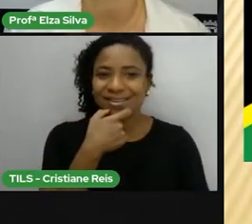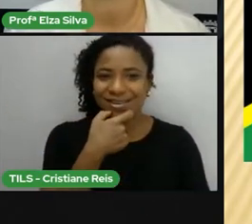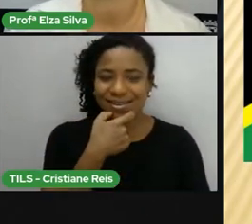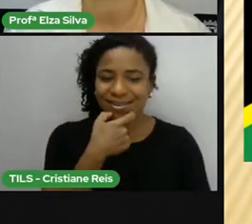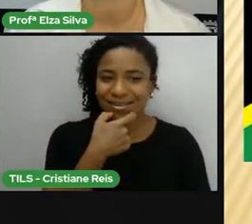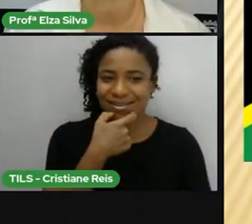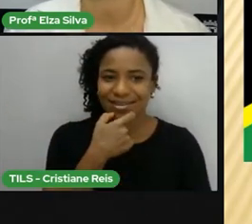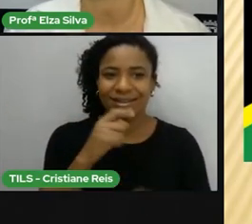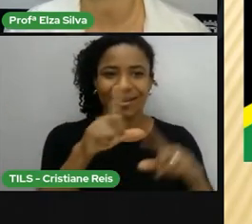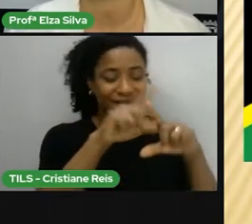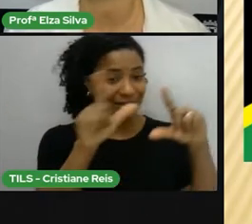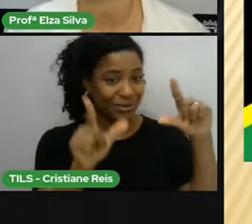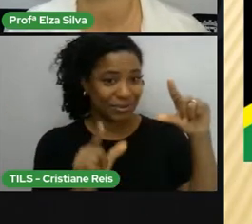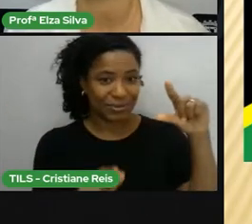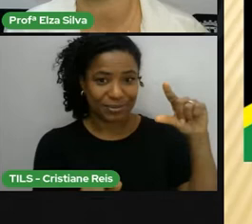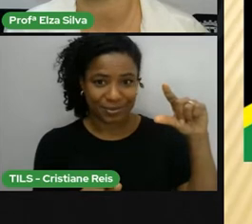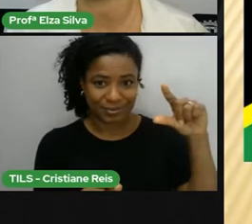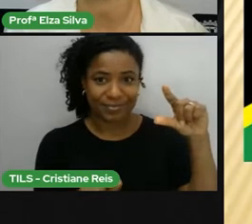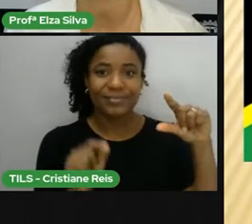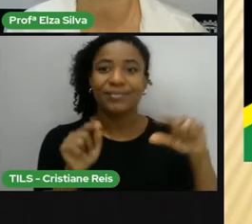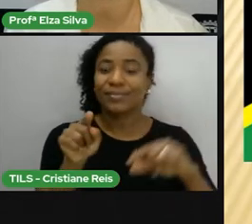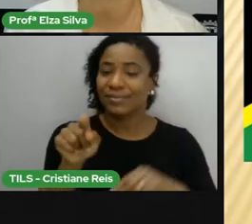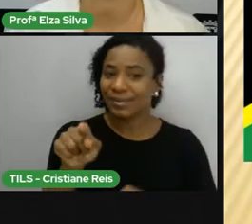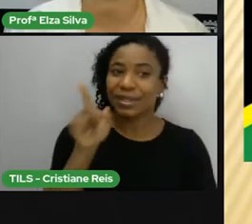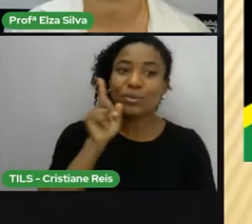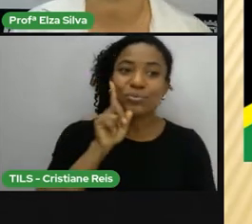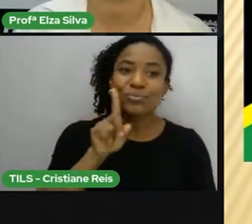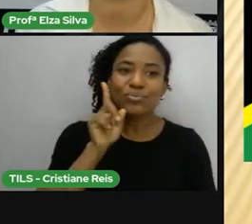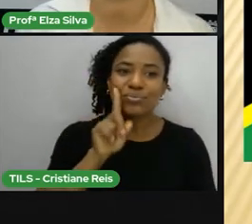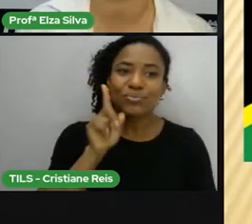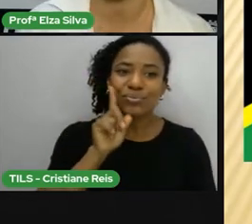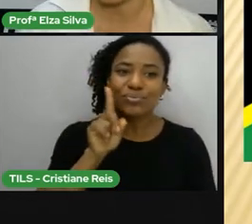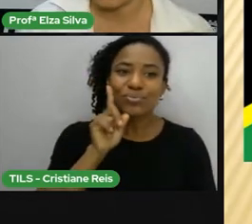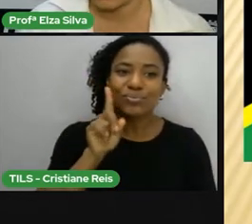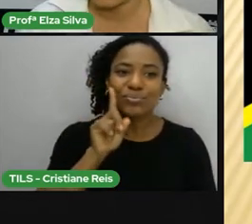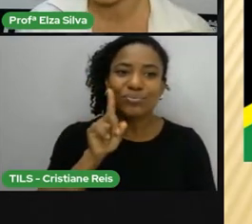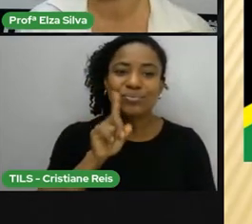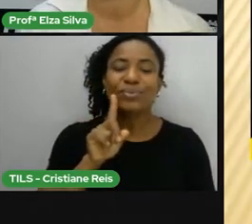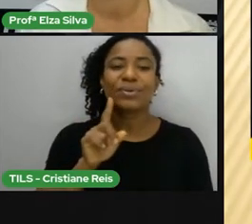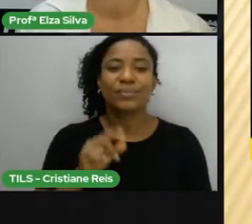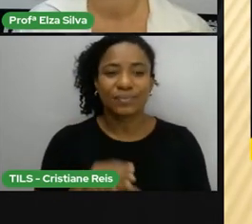do Sul The United States of America Os Estados Unidos da América